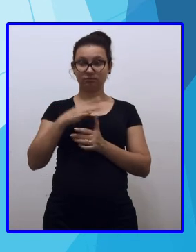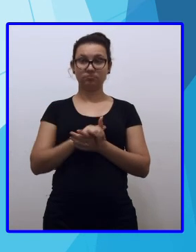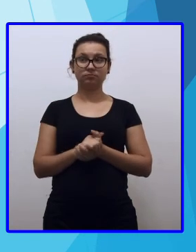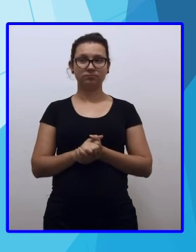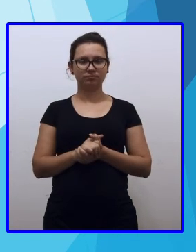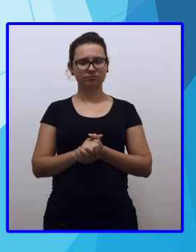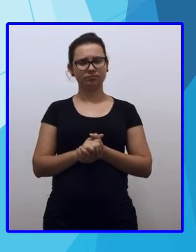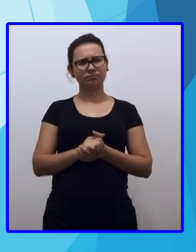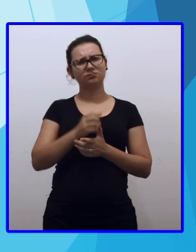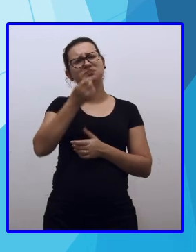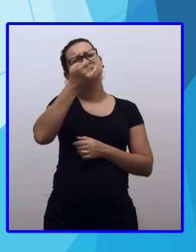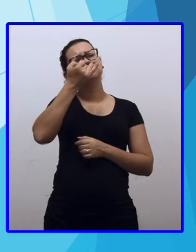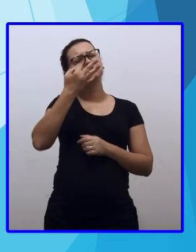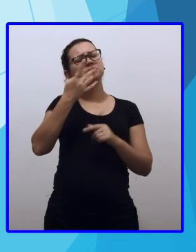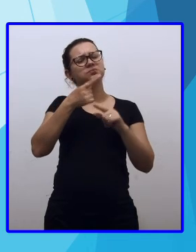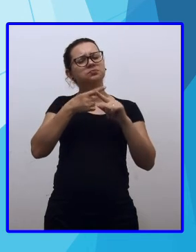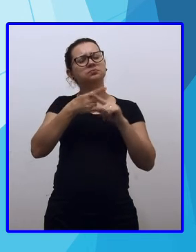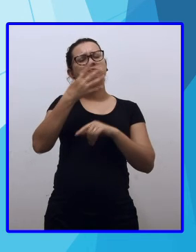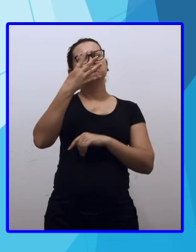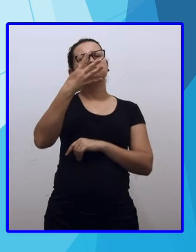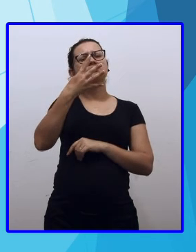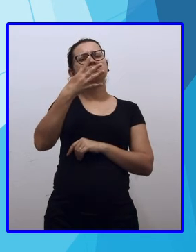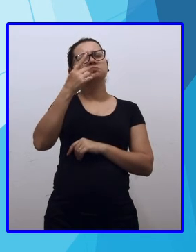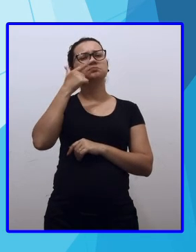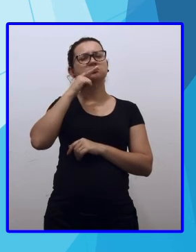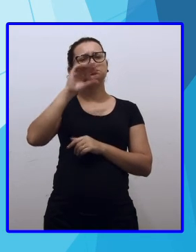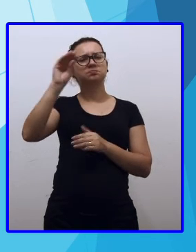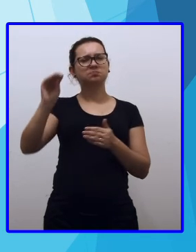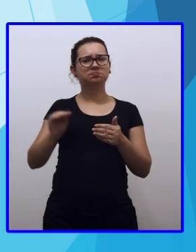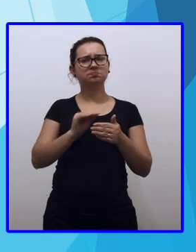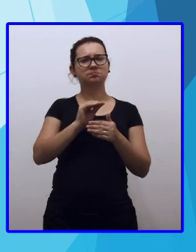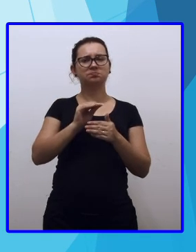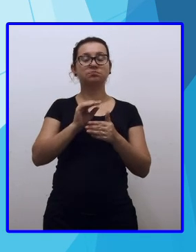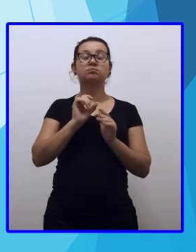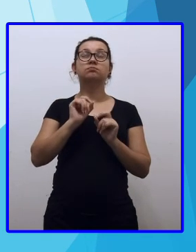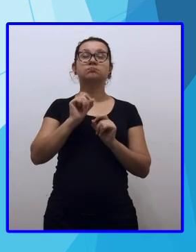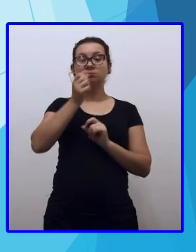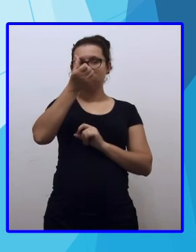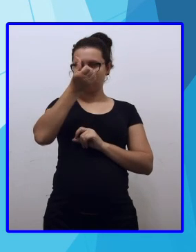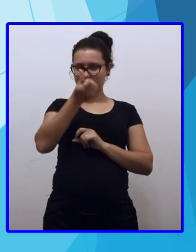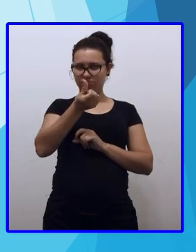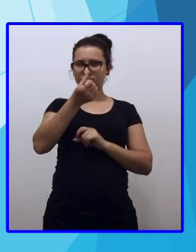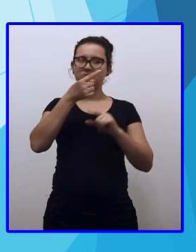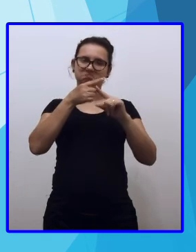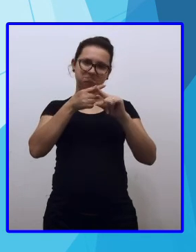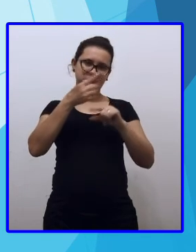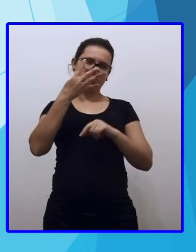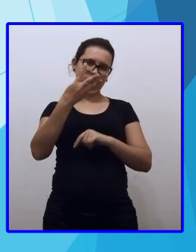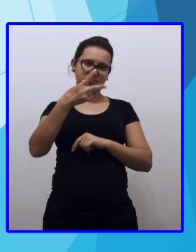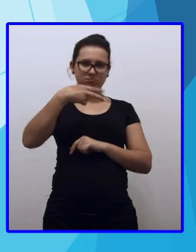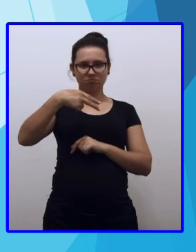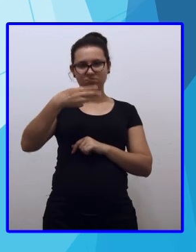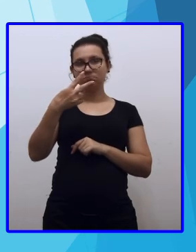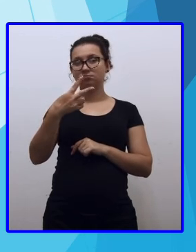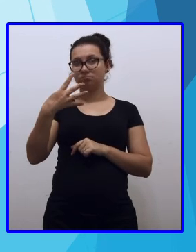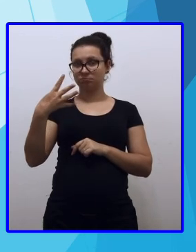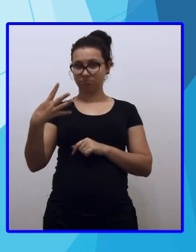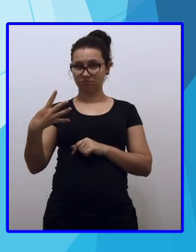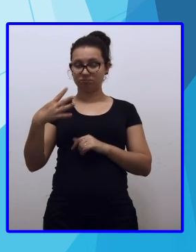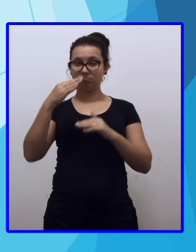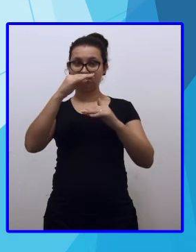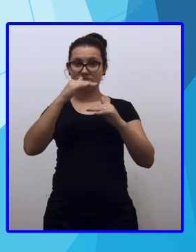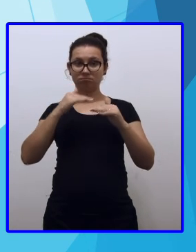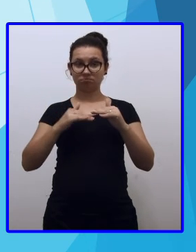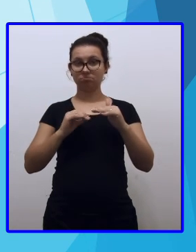Quatro, quantas vezes o quatro cabe no vinte e quatro? Seis. Seis vezes quatro, vinte e quatro. Para vinte e